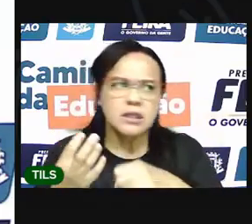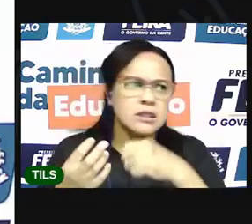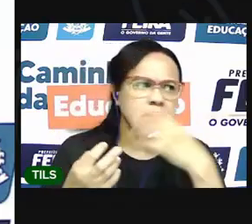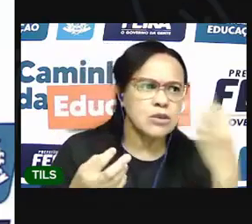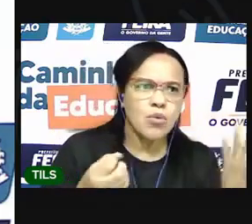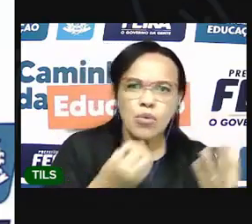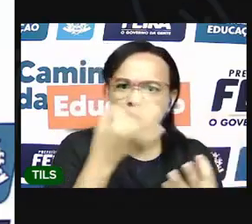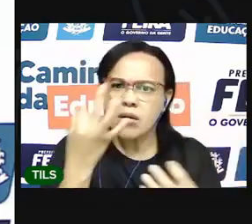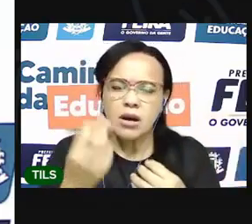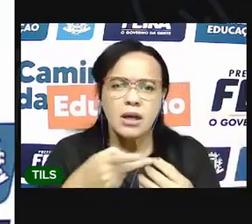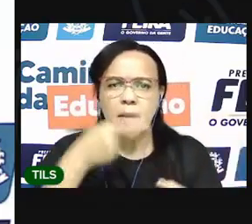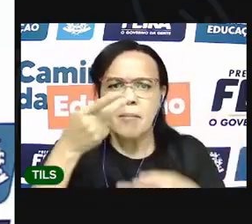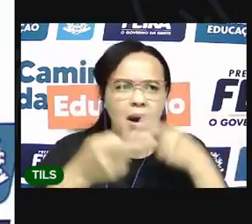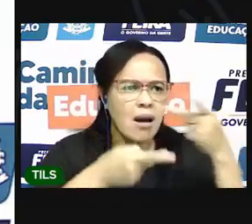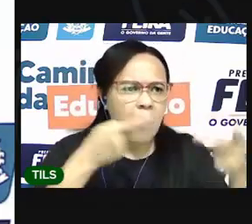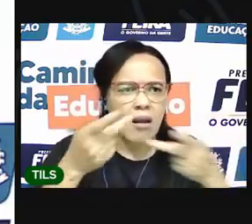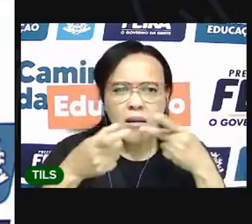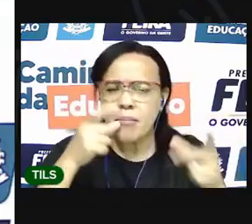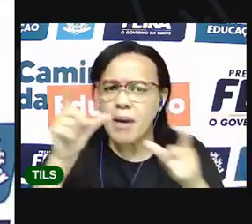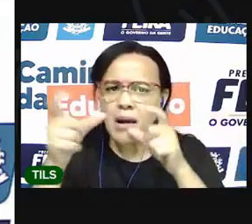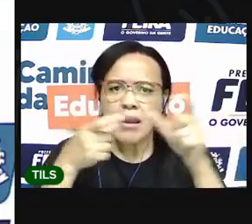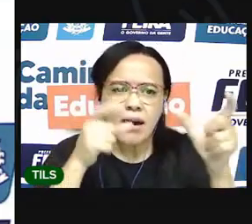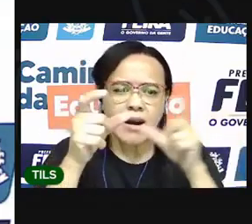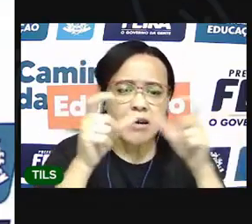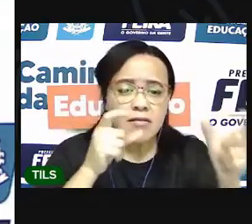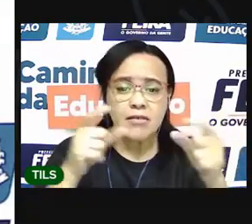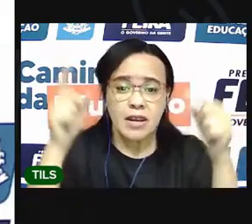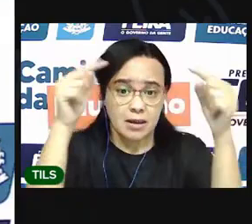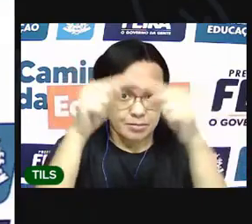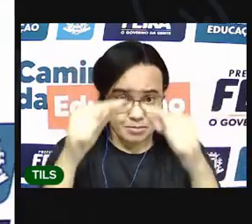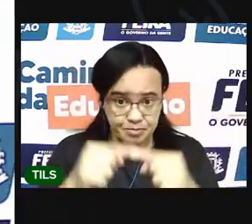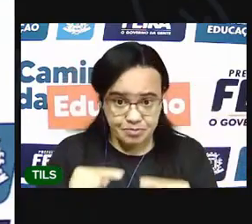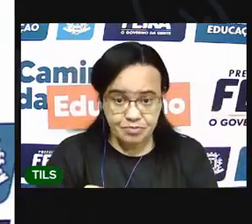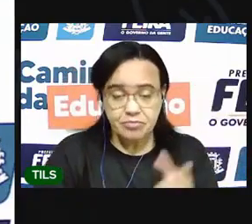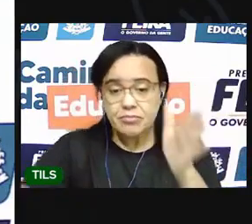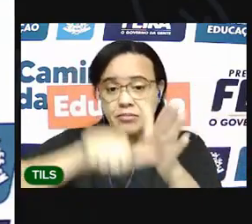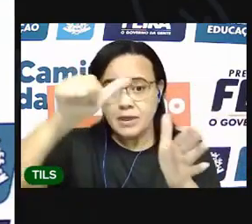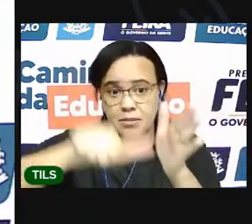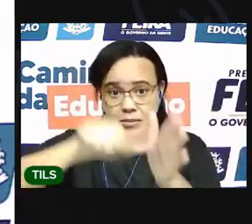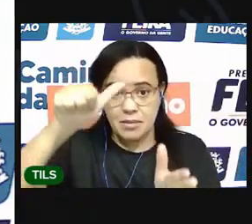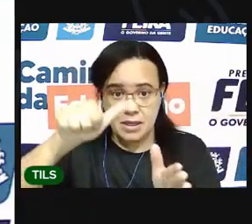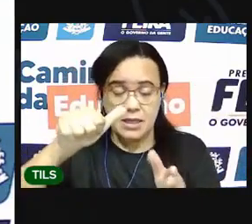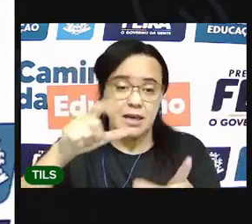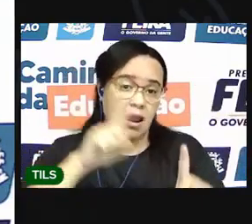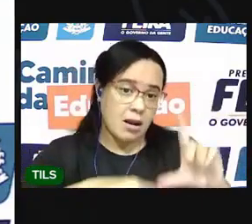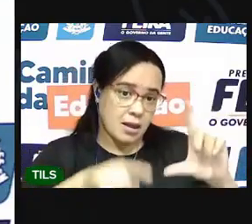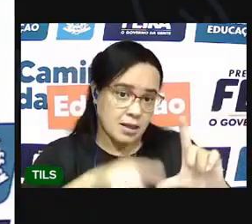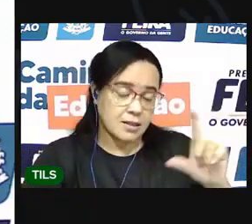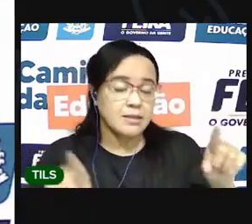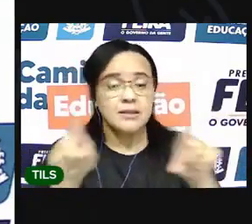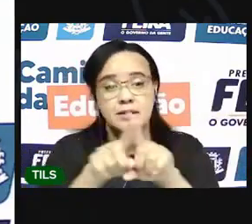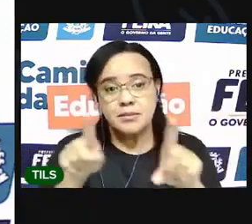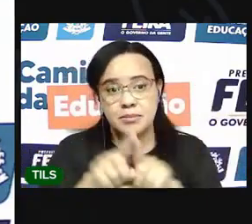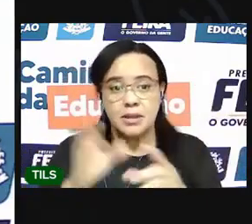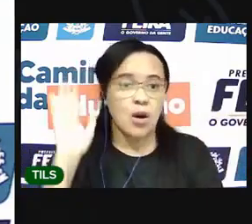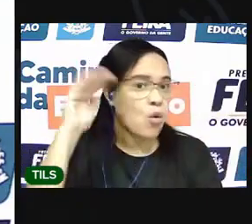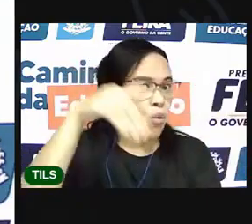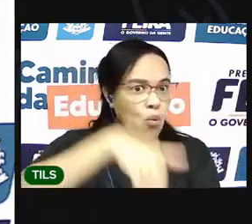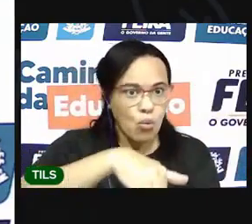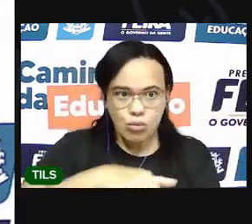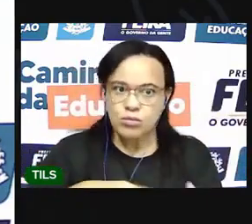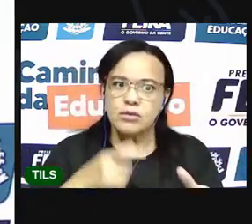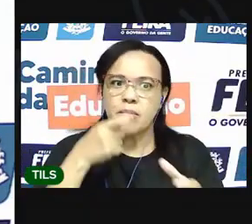falar uma palavra. a identificar a primeira e a última letra de uma palavra e a ver